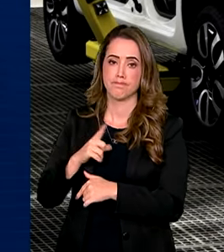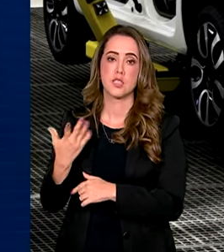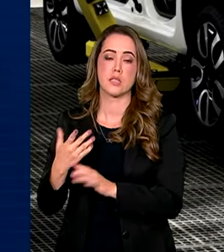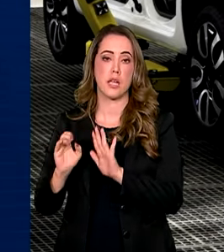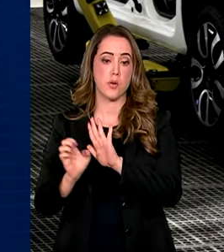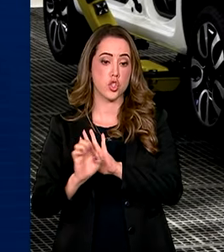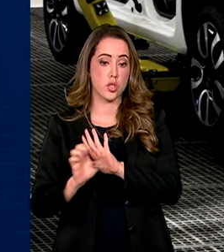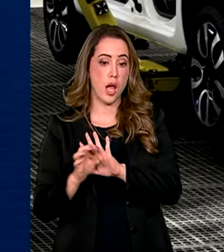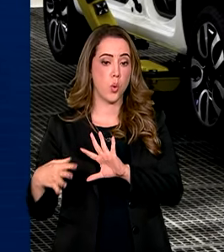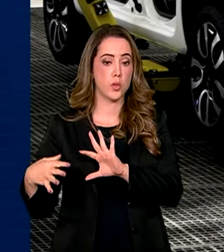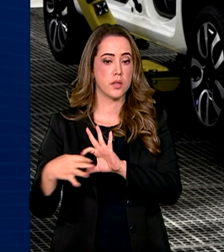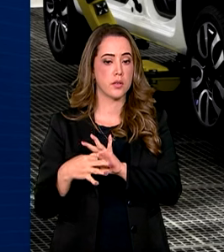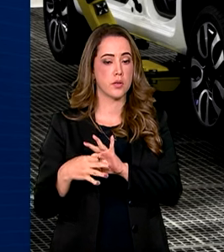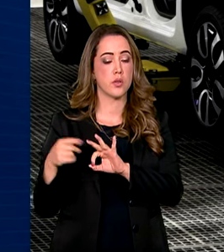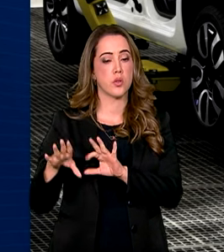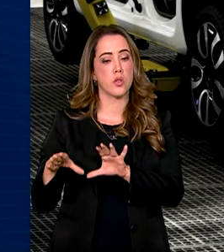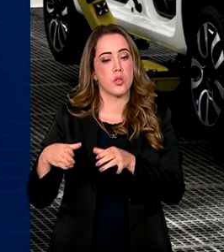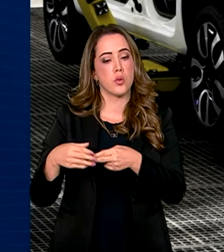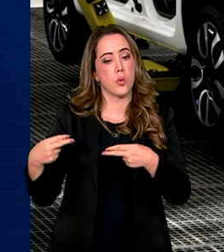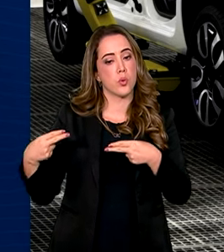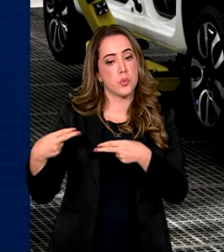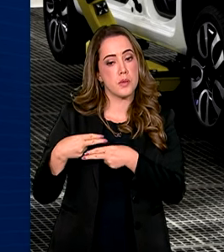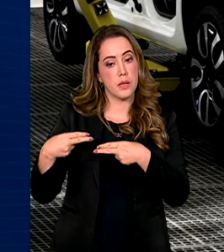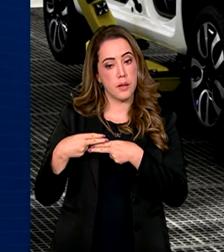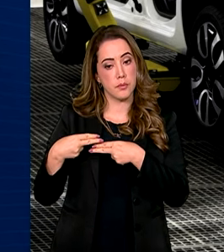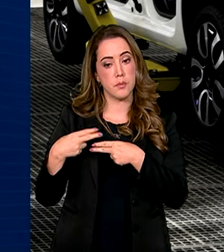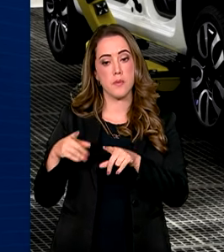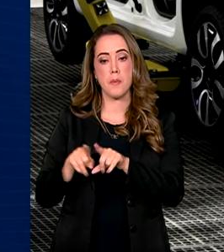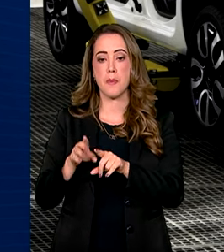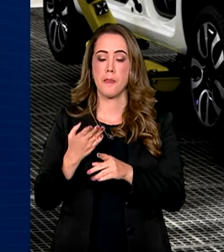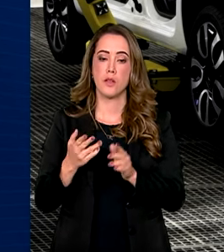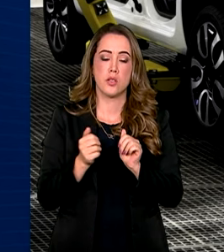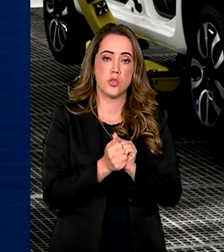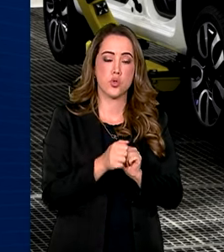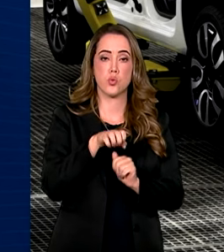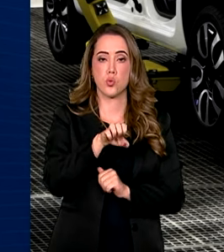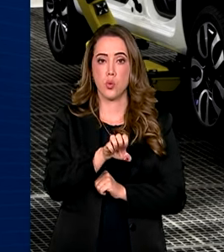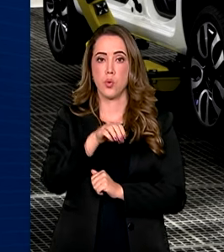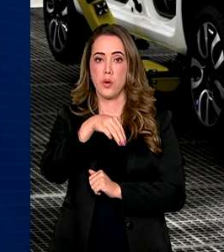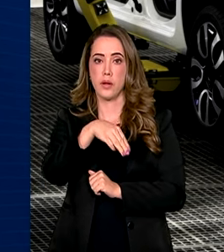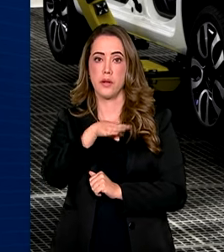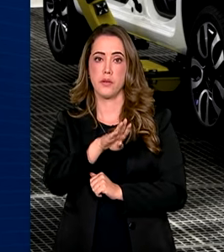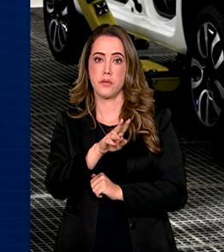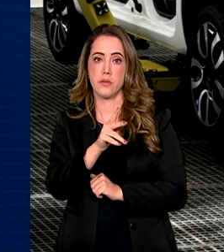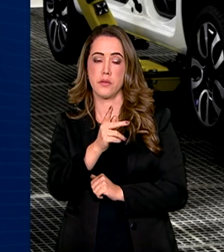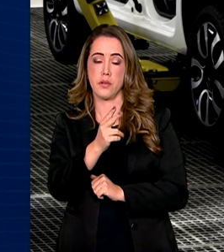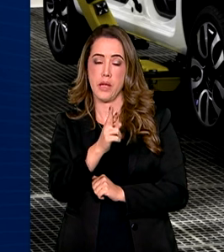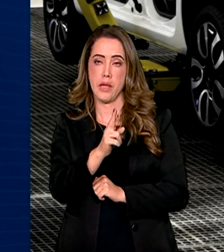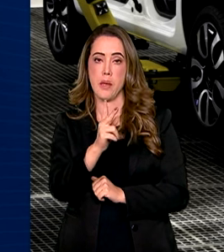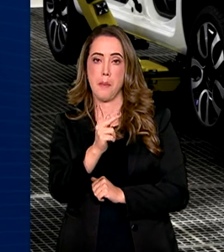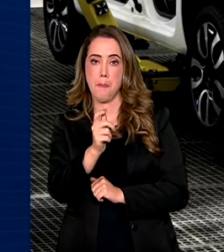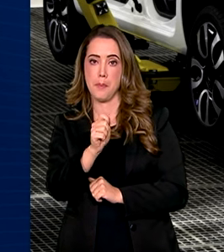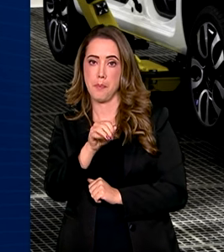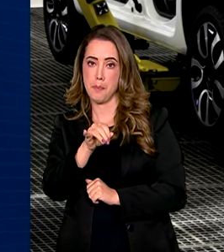de um edital conjunto entre o Serviço Nacional de Aprendizagem Industrial, Senai, e a Empresa Brasileira de Pesquisa e Inovação